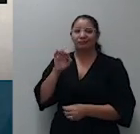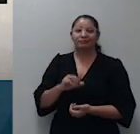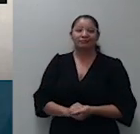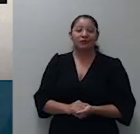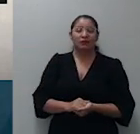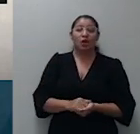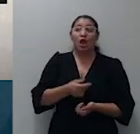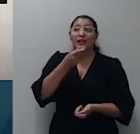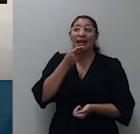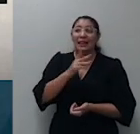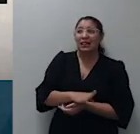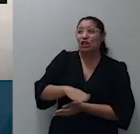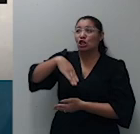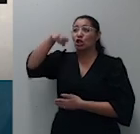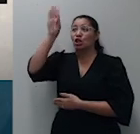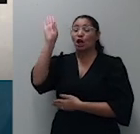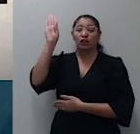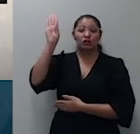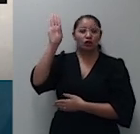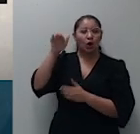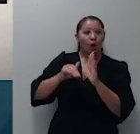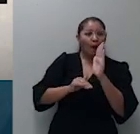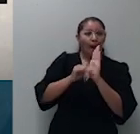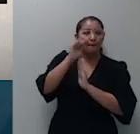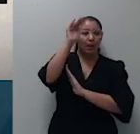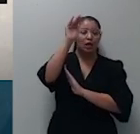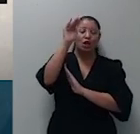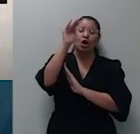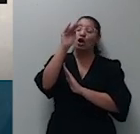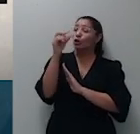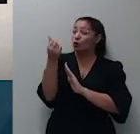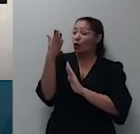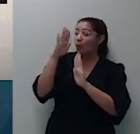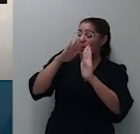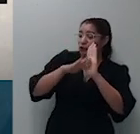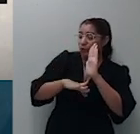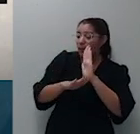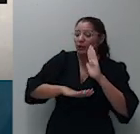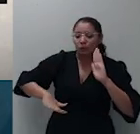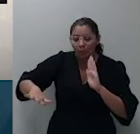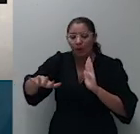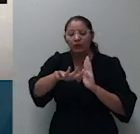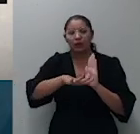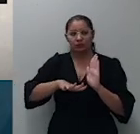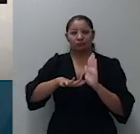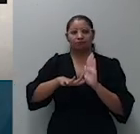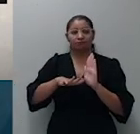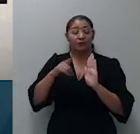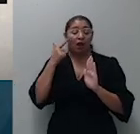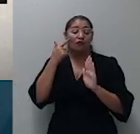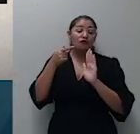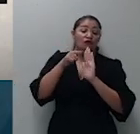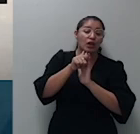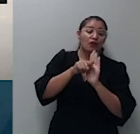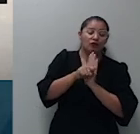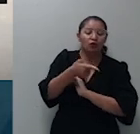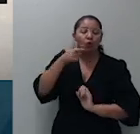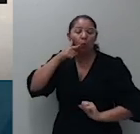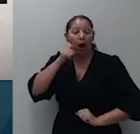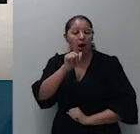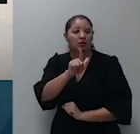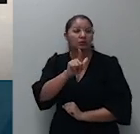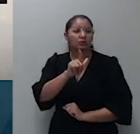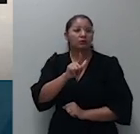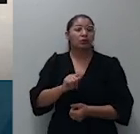do que o preço mínimo do sertane verifica-se disse o tribunal ainda por conseguinte que o aluno pericial não